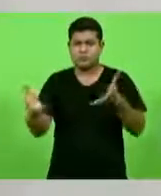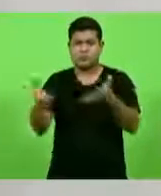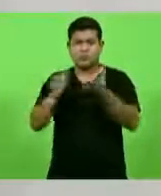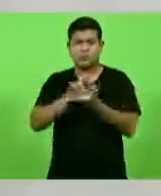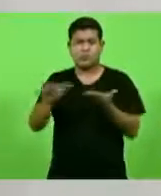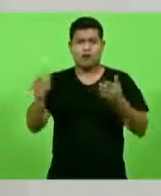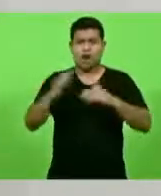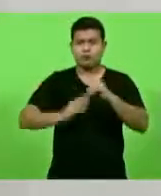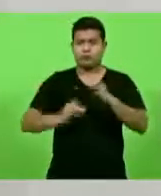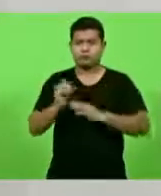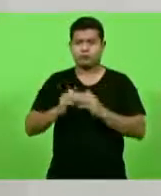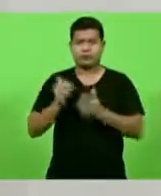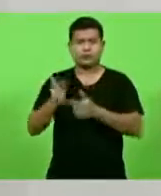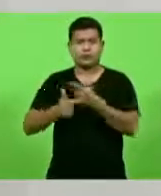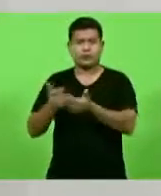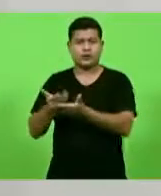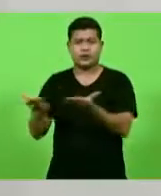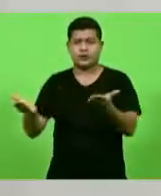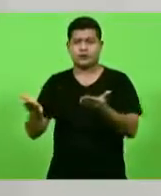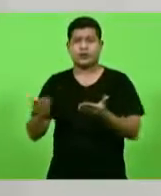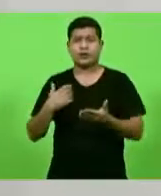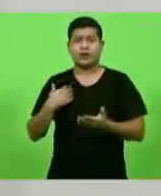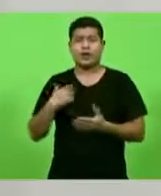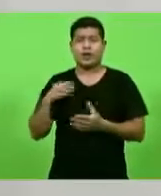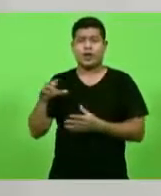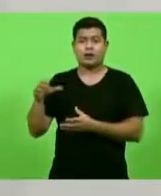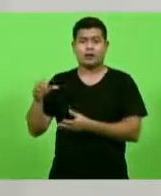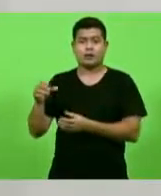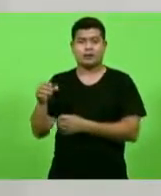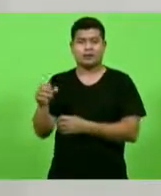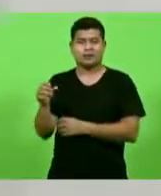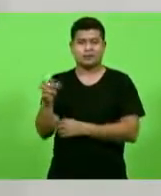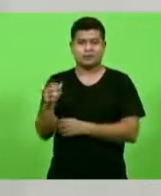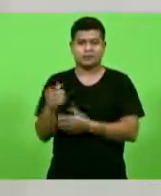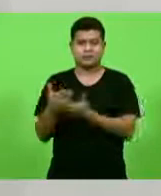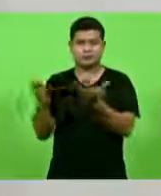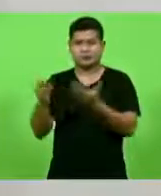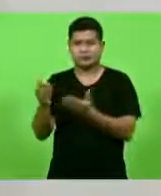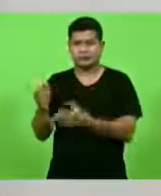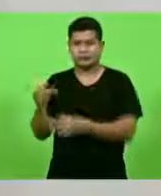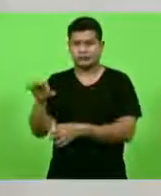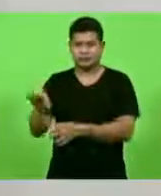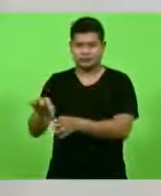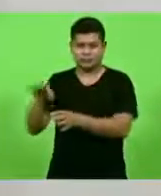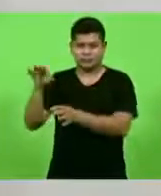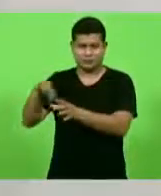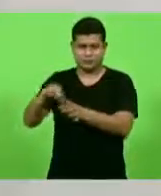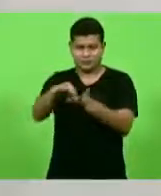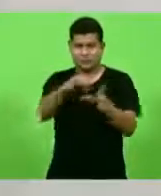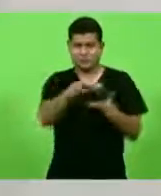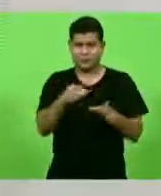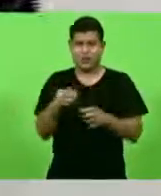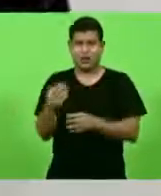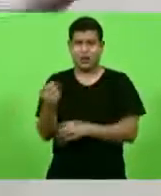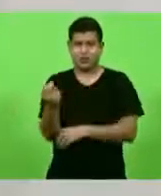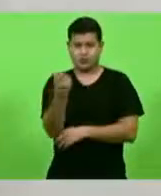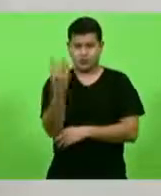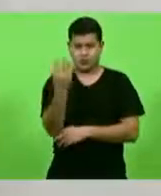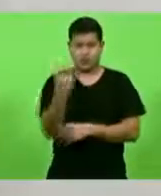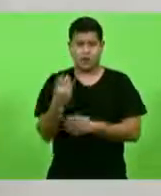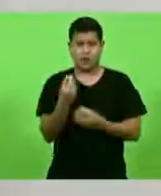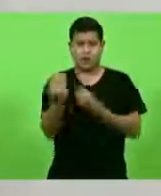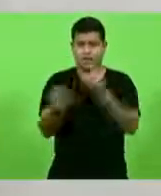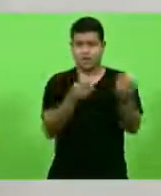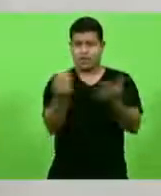pegaram mudas do pé de carambola que tinha na casa dele para distribuir